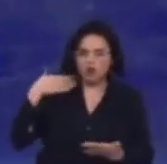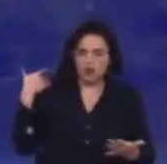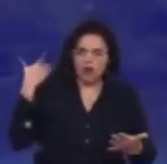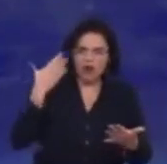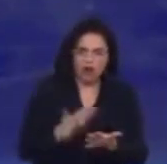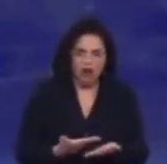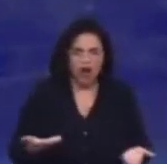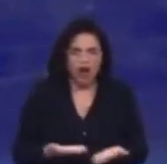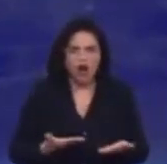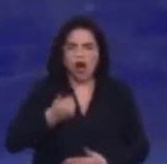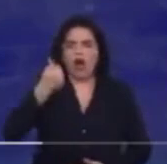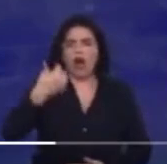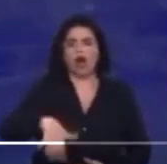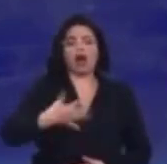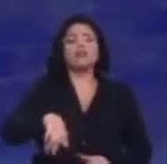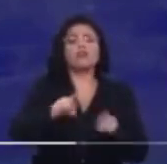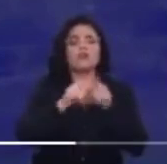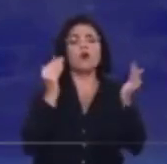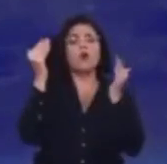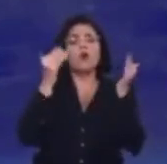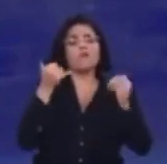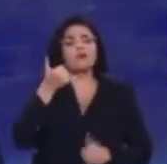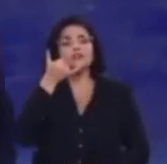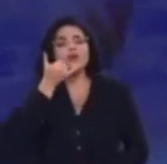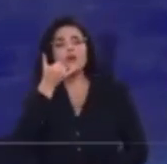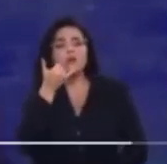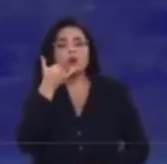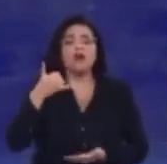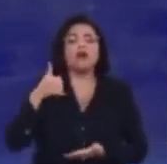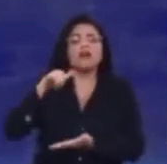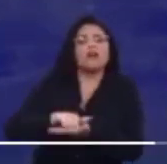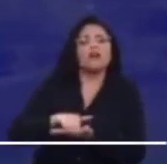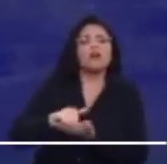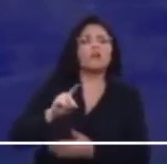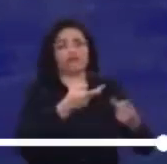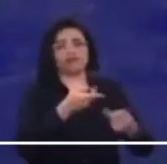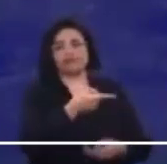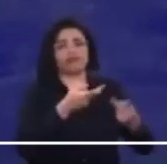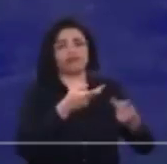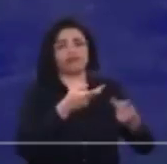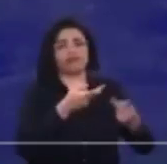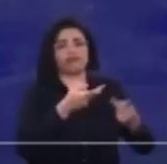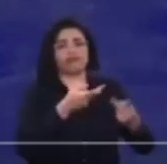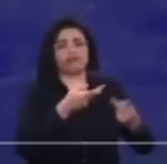está pagando hoje de telefonia celular, de telefonia fixa. Compare com o passado.